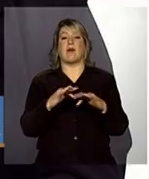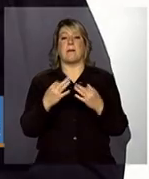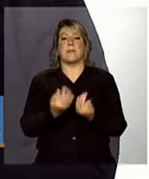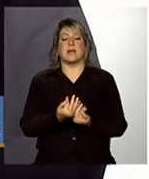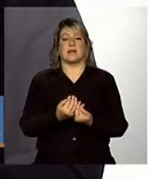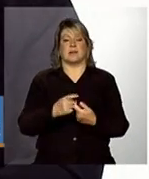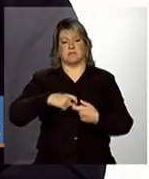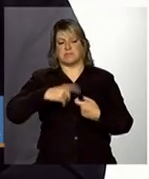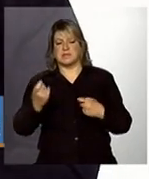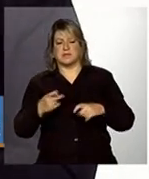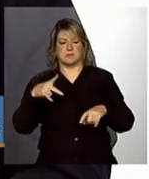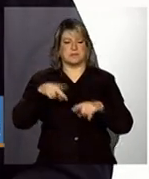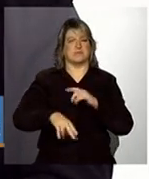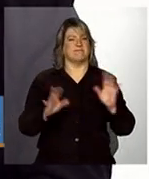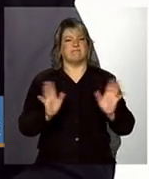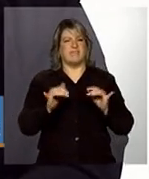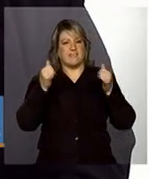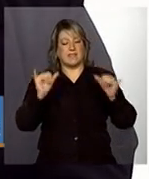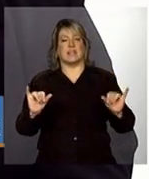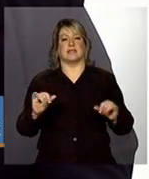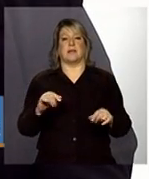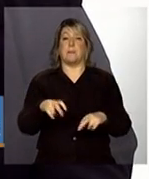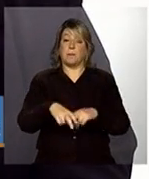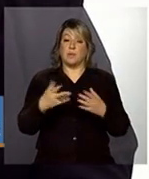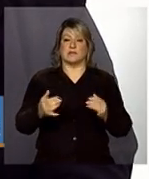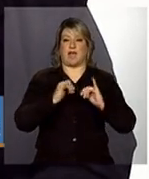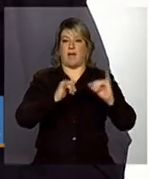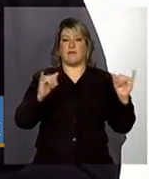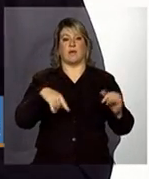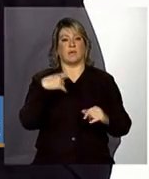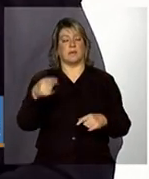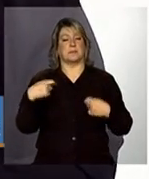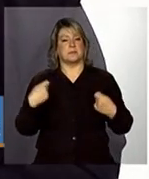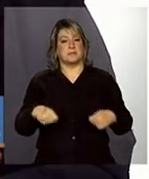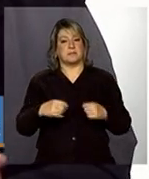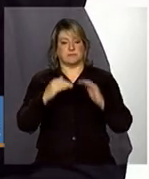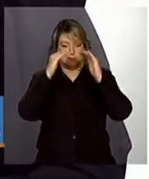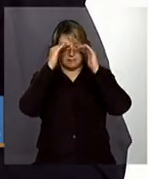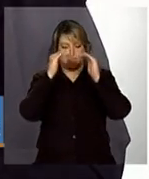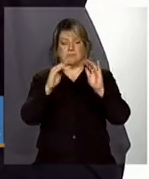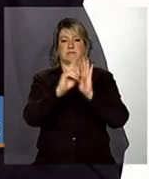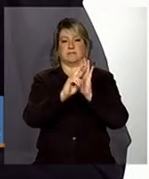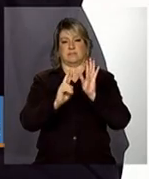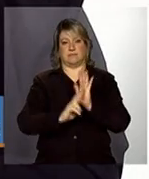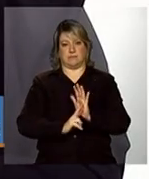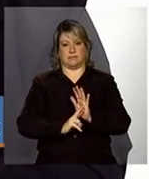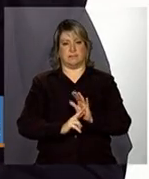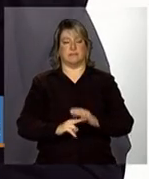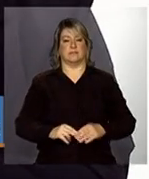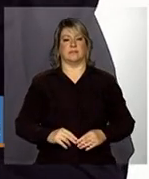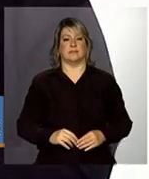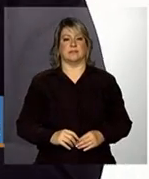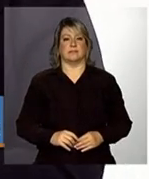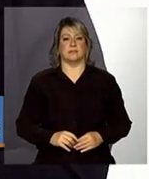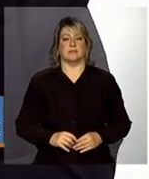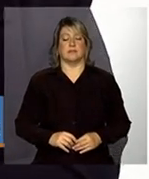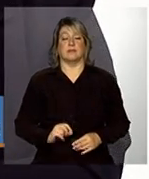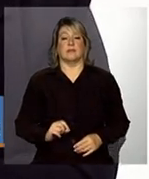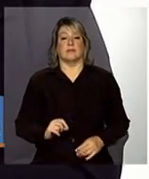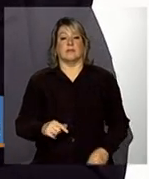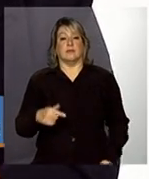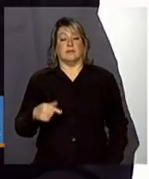desvinculada, desligada do Programa Bolsa Família por descumprimento da condicionalidade que